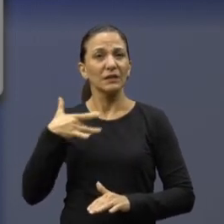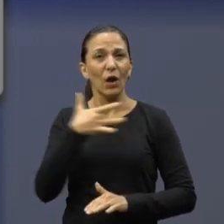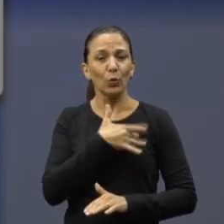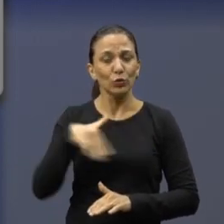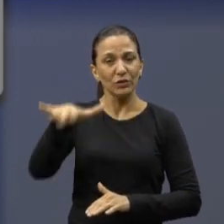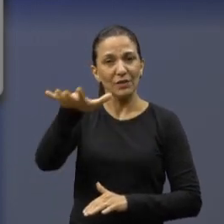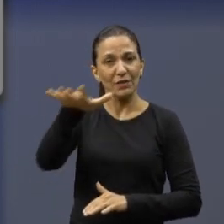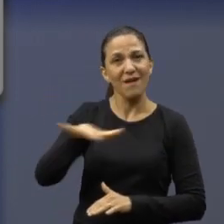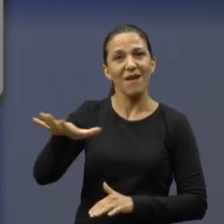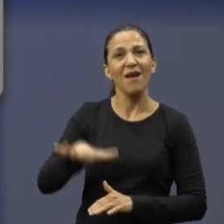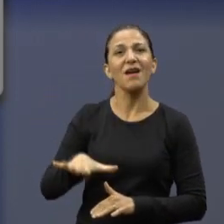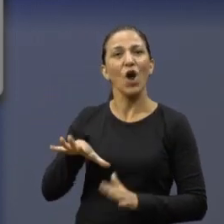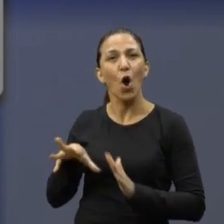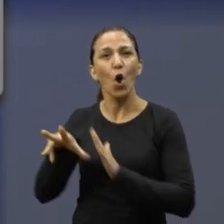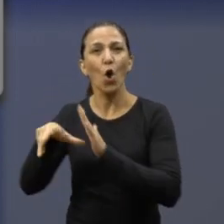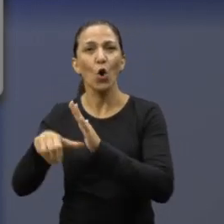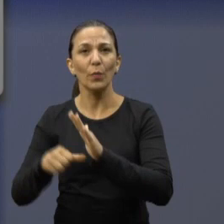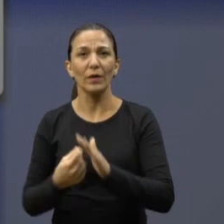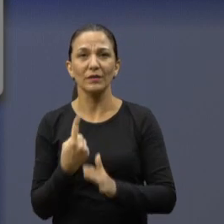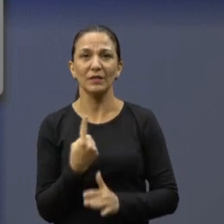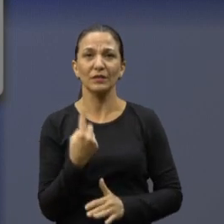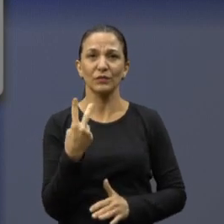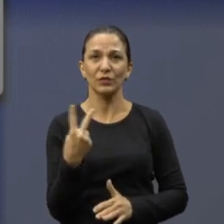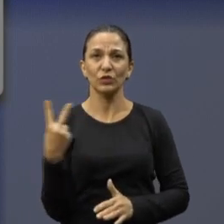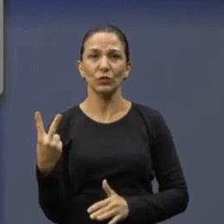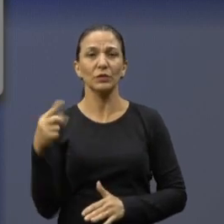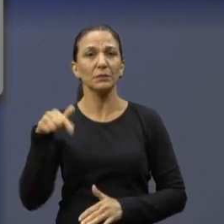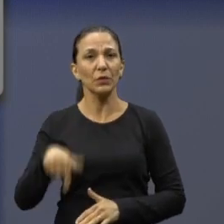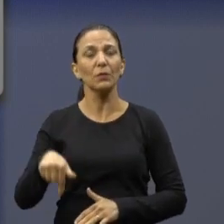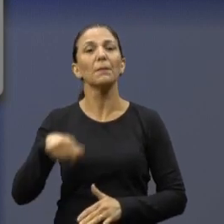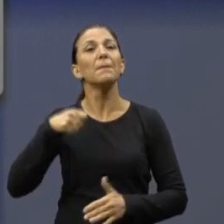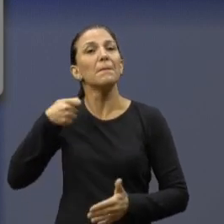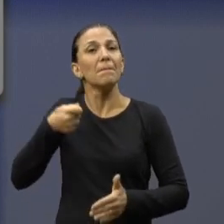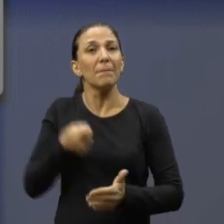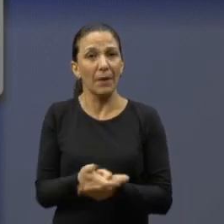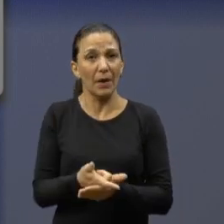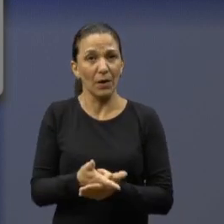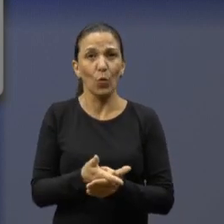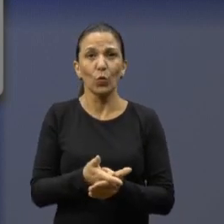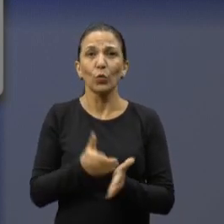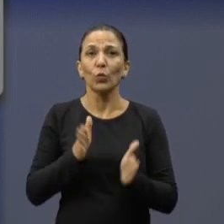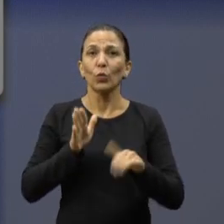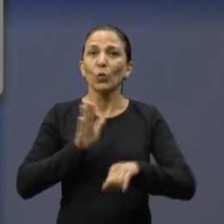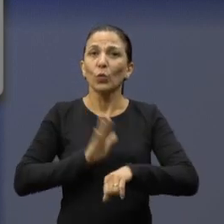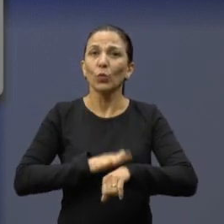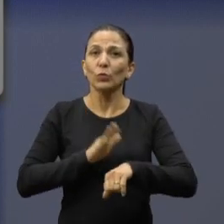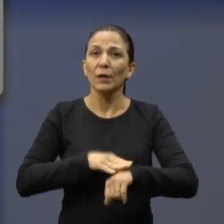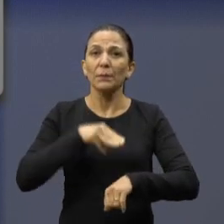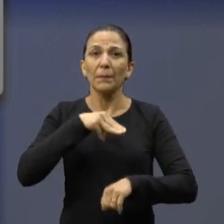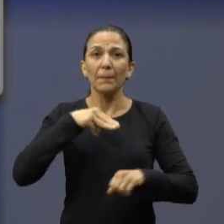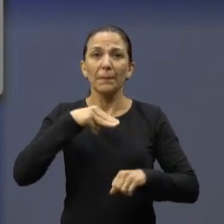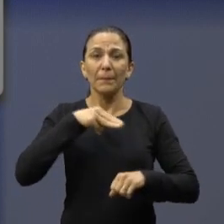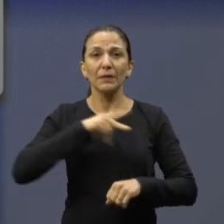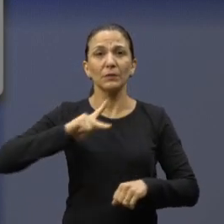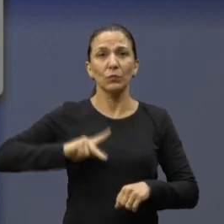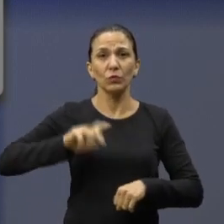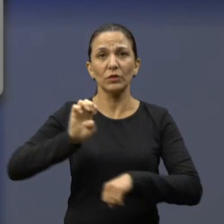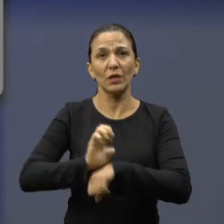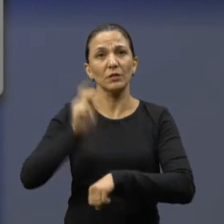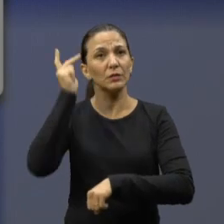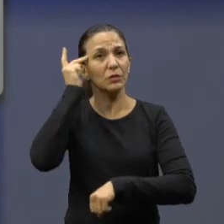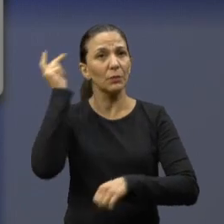custaram 722 mil para os cofres públicos, com o tempo estipulado pelo Ministério Público do Estado de São Paulo